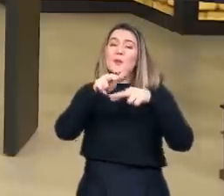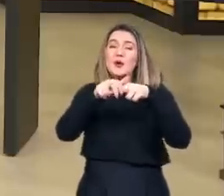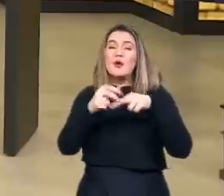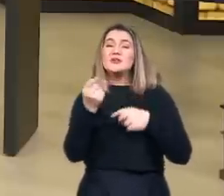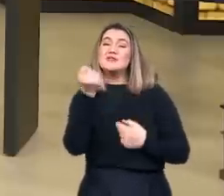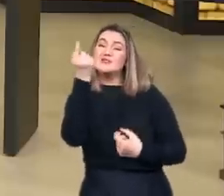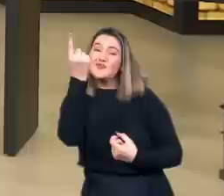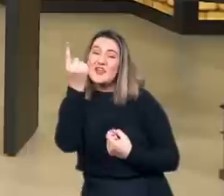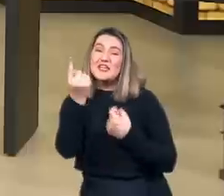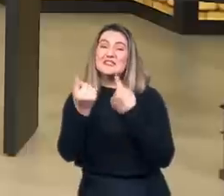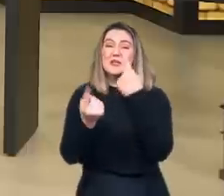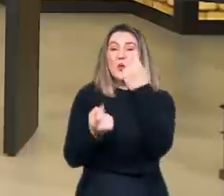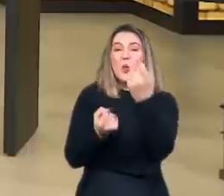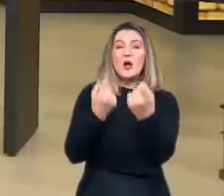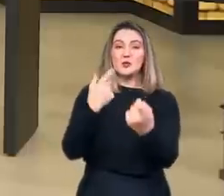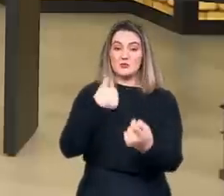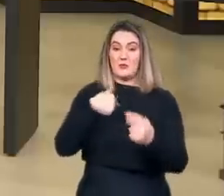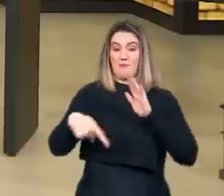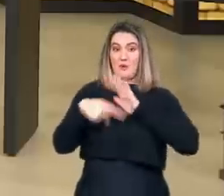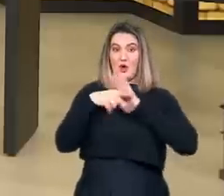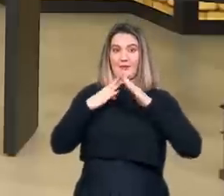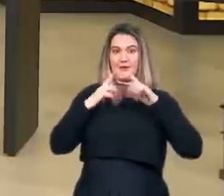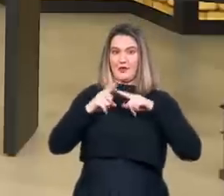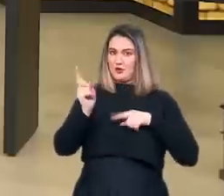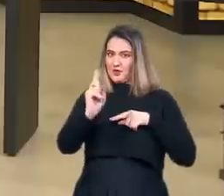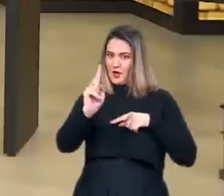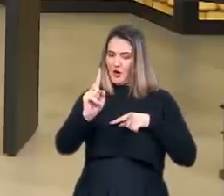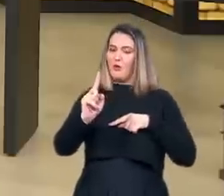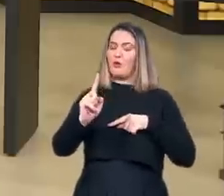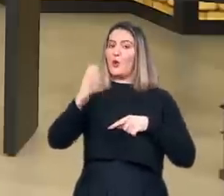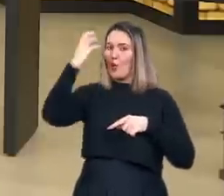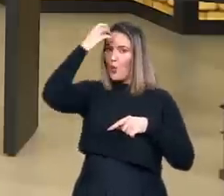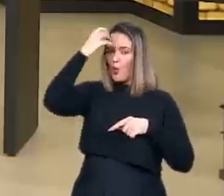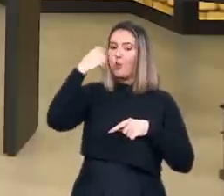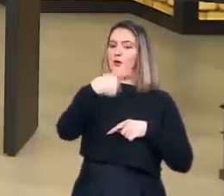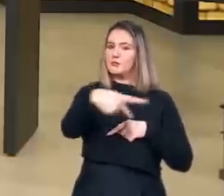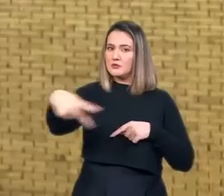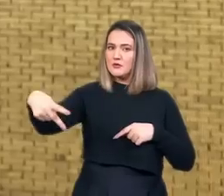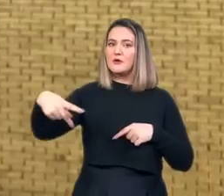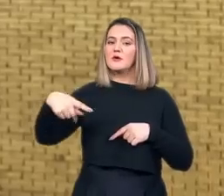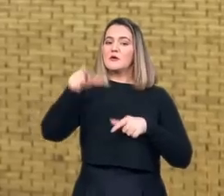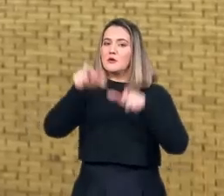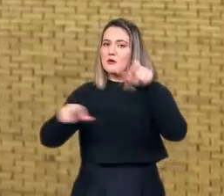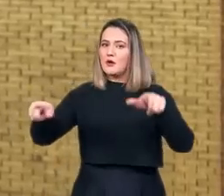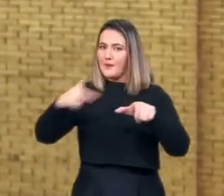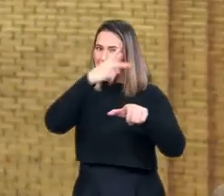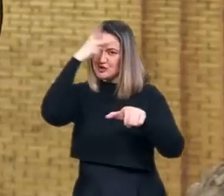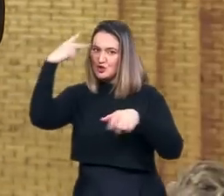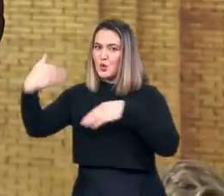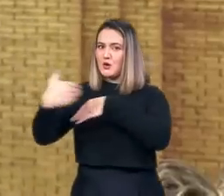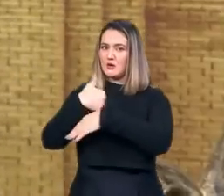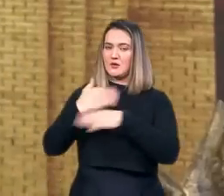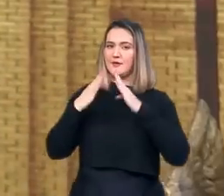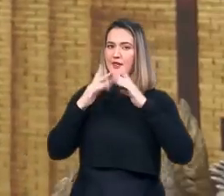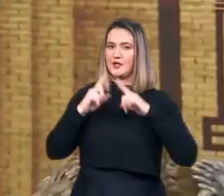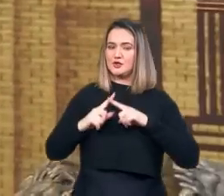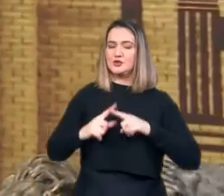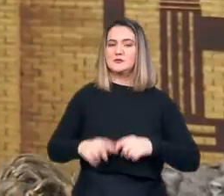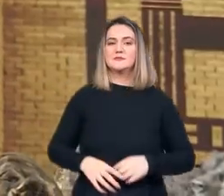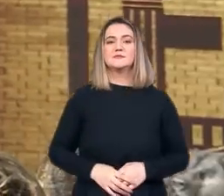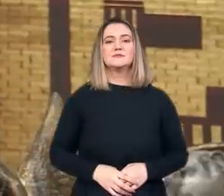Igreja, veja, não a própria Igreja, os filhos da Igreja cometeram em seu nome. Nesse ponto, o Papa